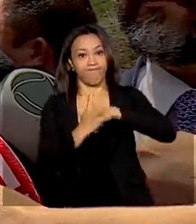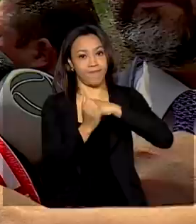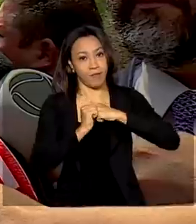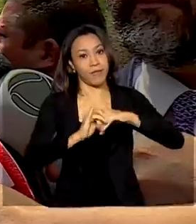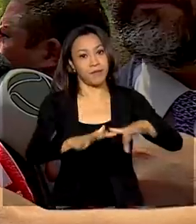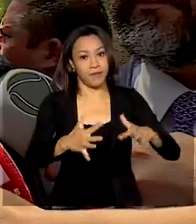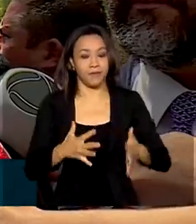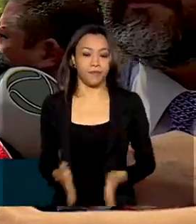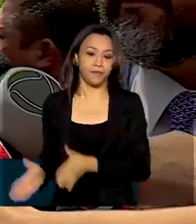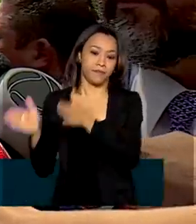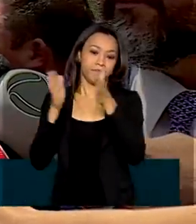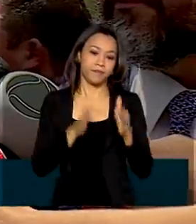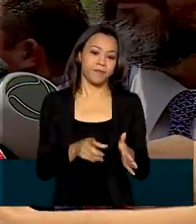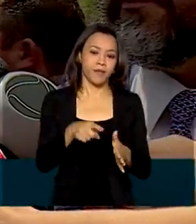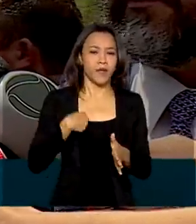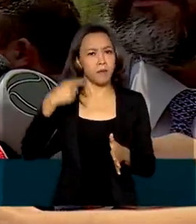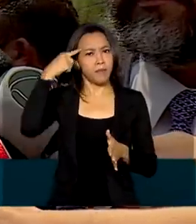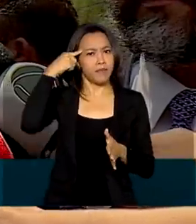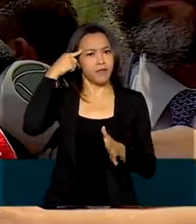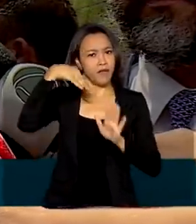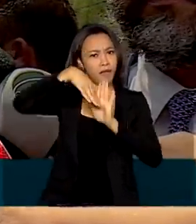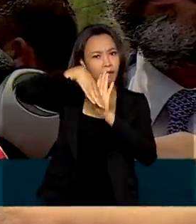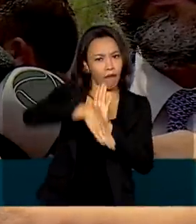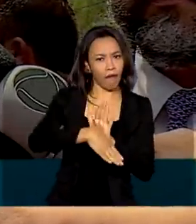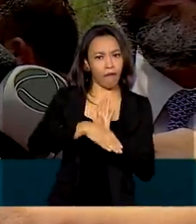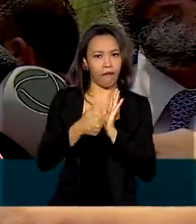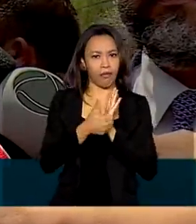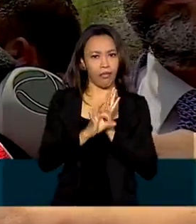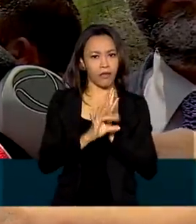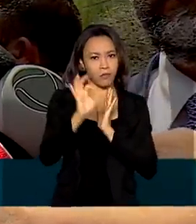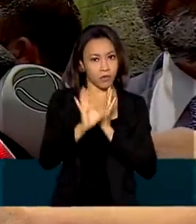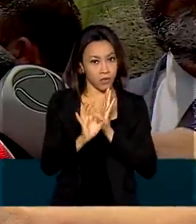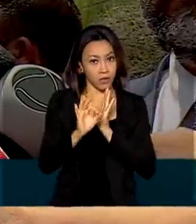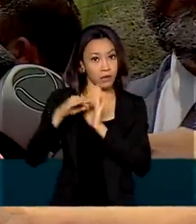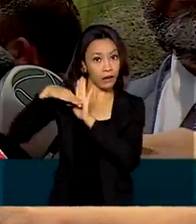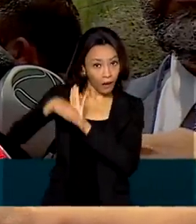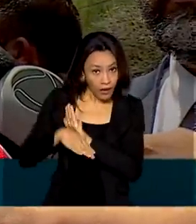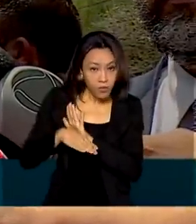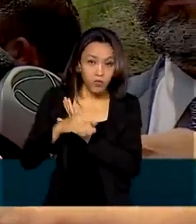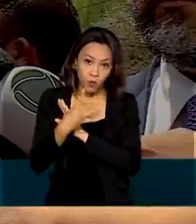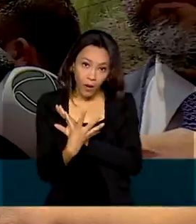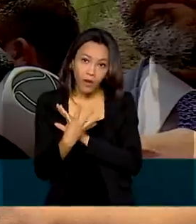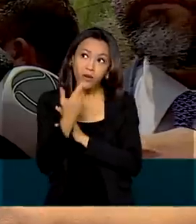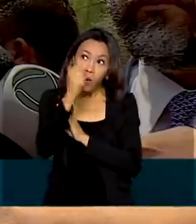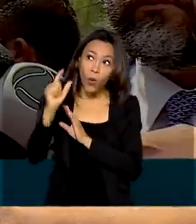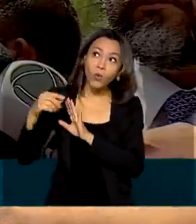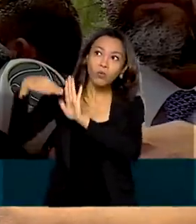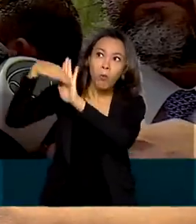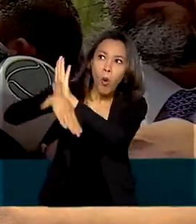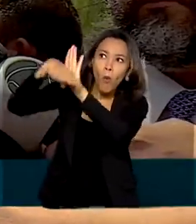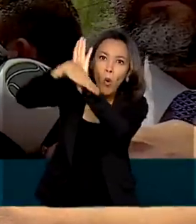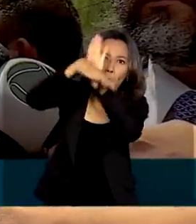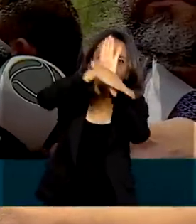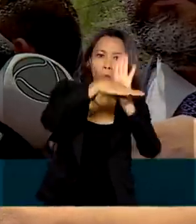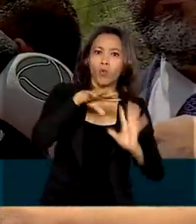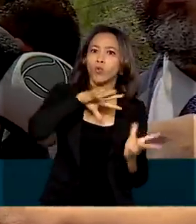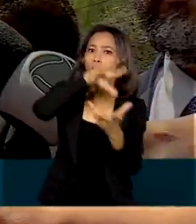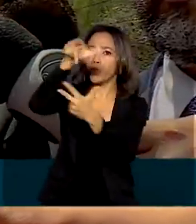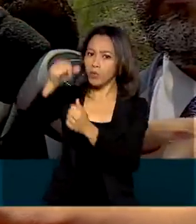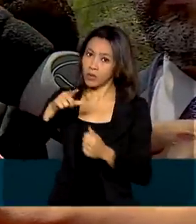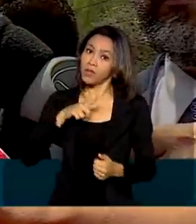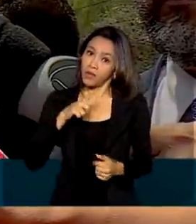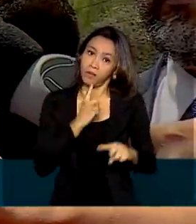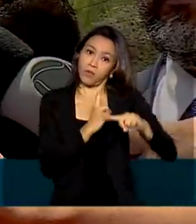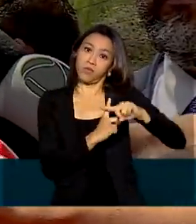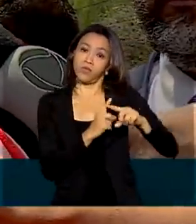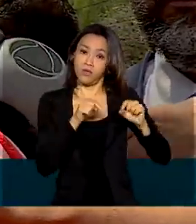que a gente ia cair 10%, parece que caímos 4%. É um dos países que menos caiu no mundo todo, então tem esse lado positivo. O que